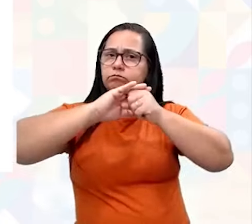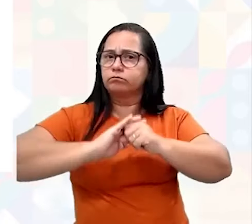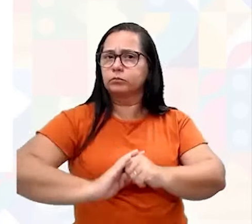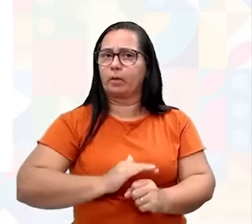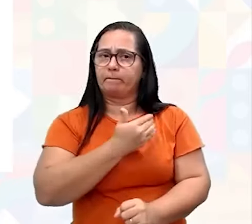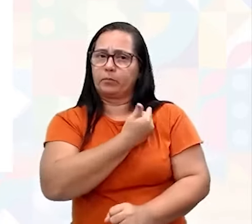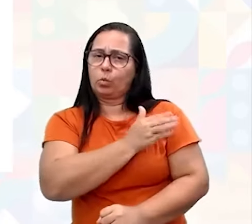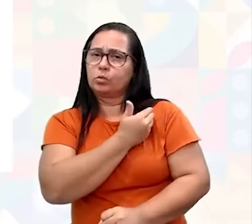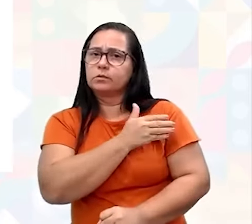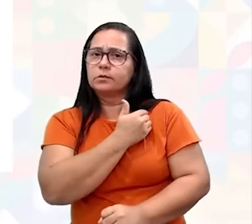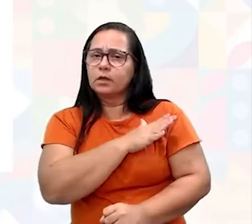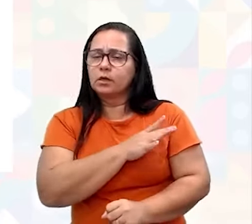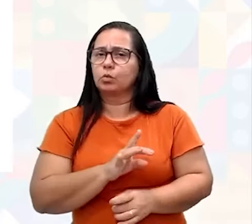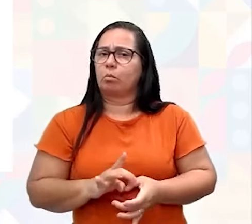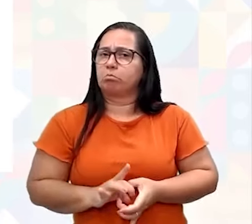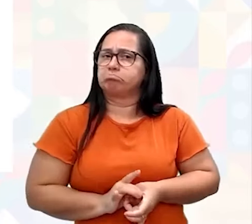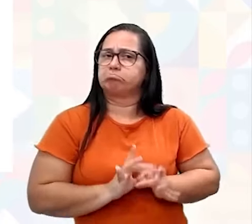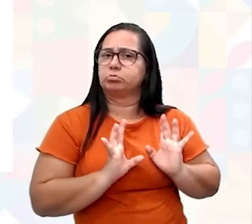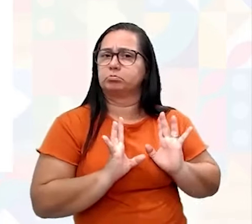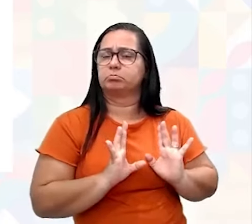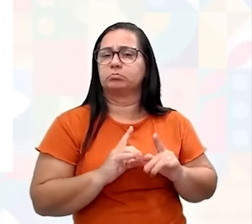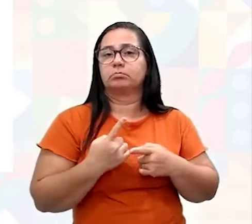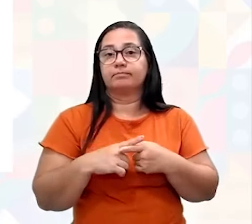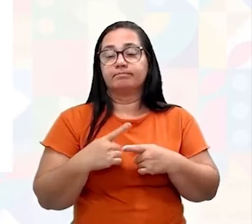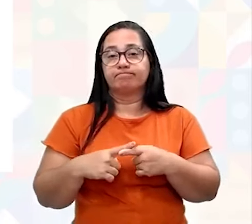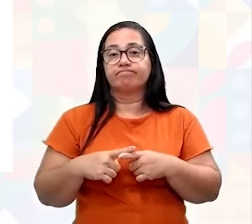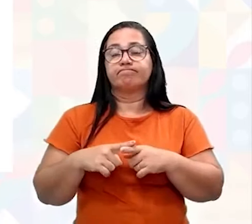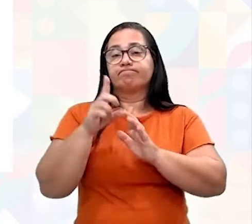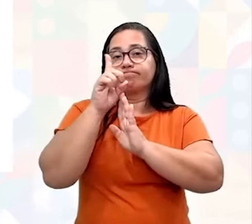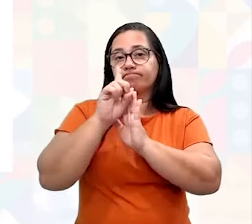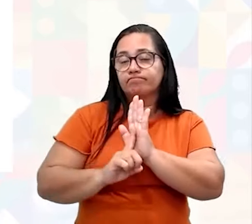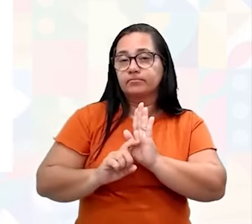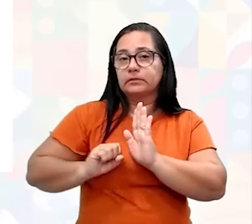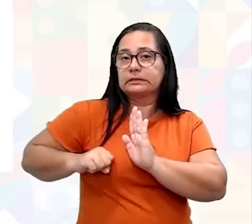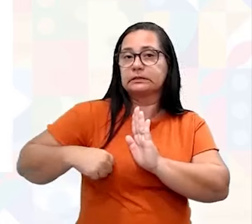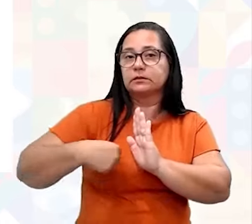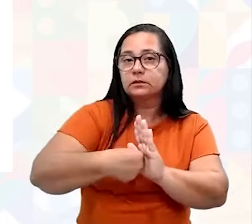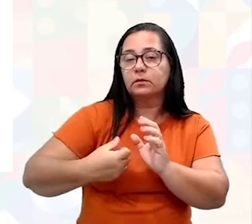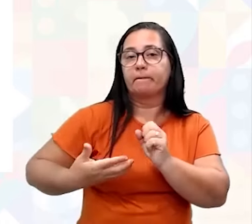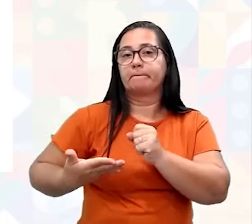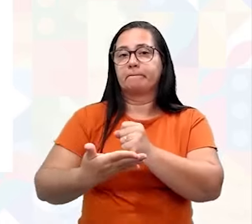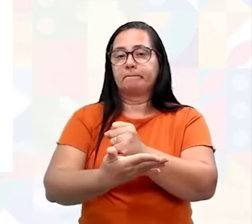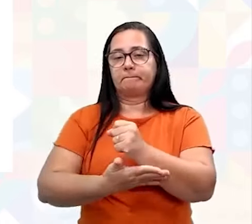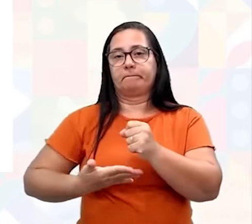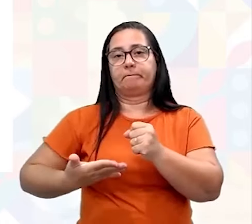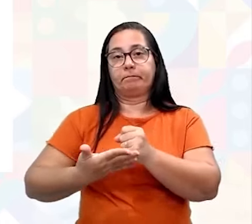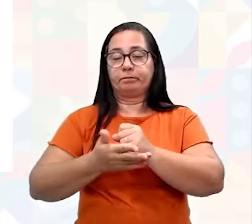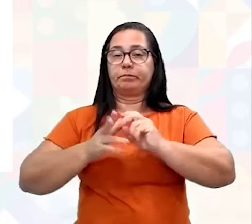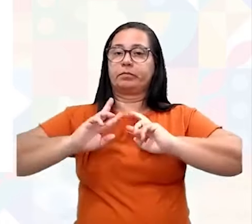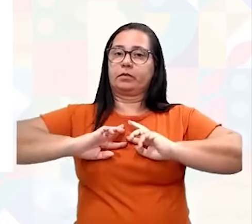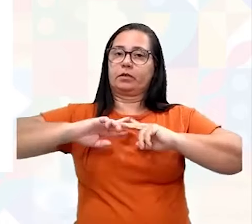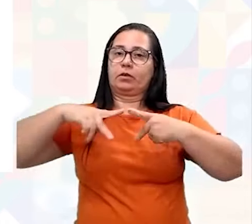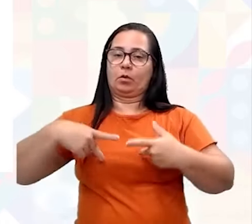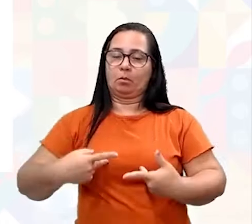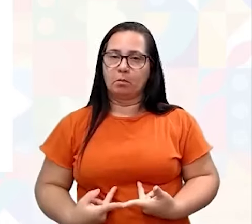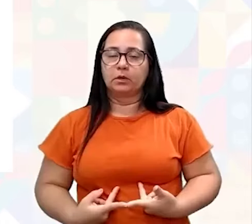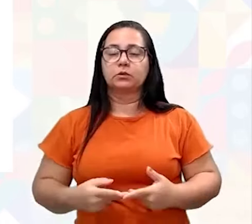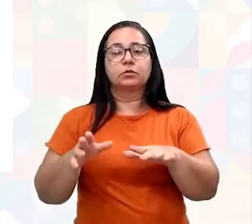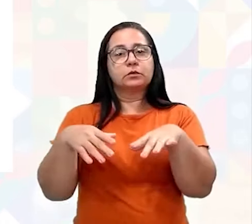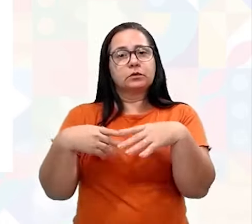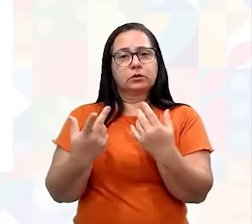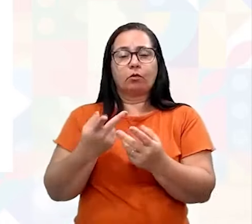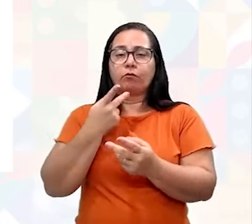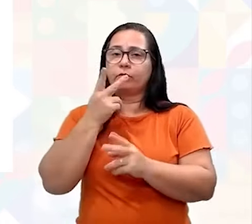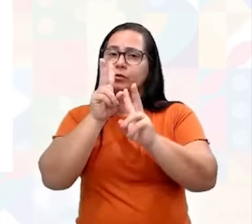e a defender os direitos humanos fundamentais. Então eu tenho aí essa questão que eu acho muito importante, o